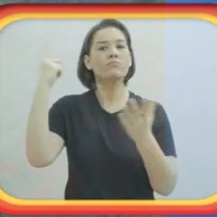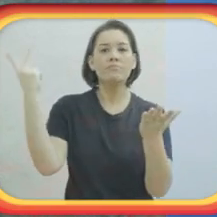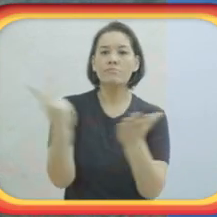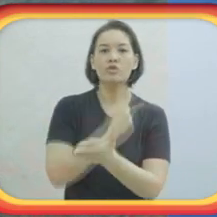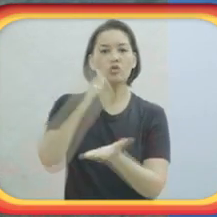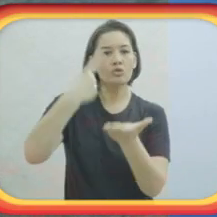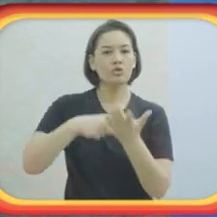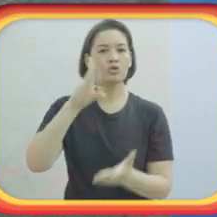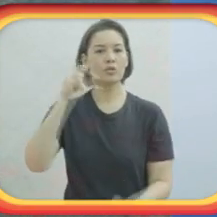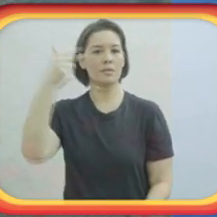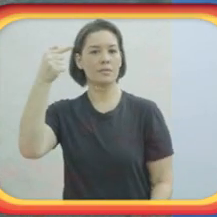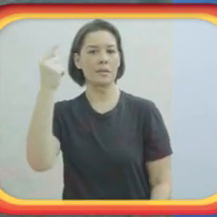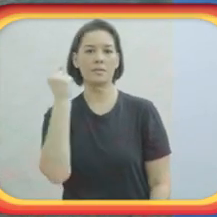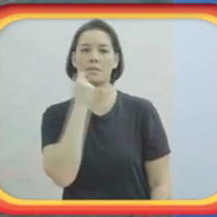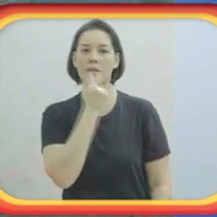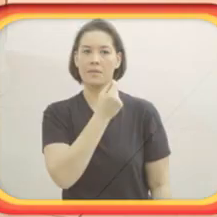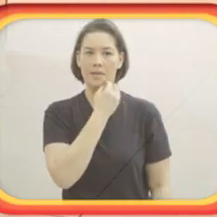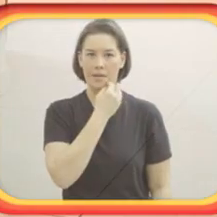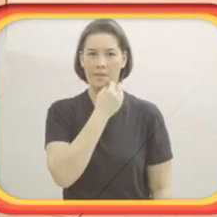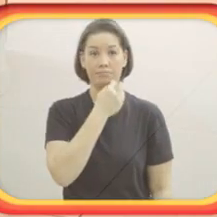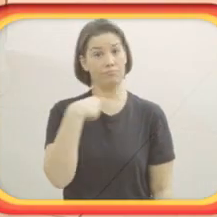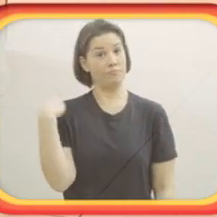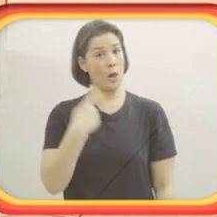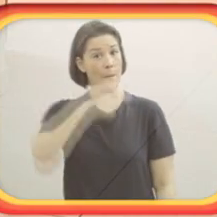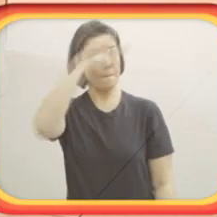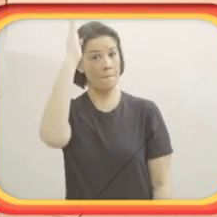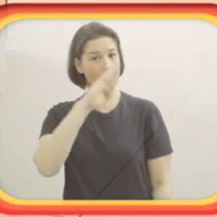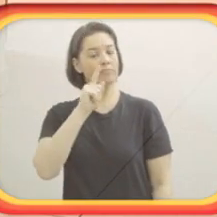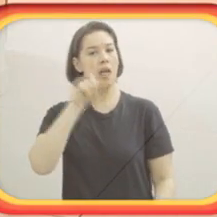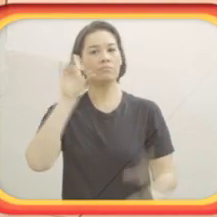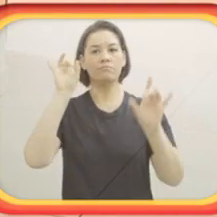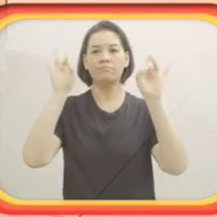E eu pude escutar o hino nacional brasileiro do outro lado do mundo.